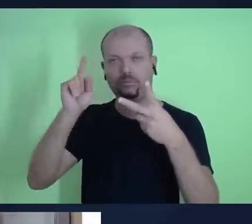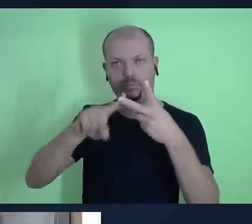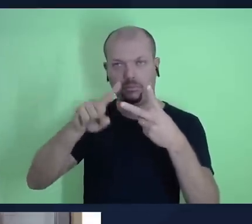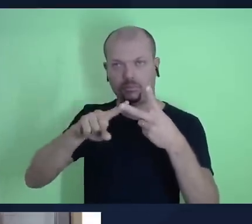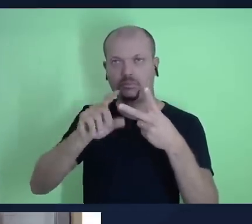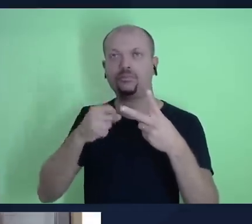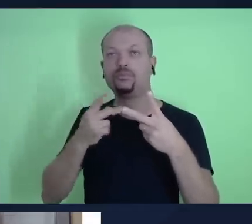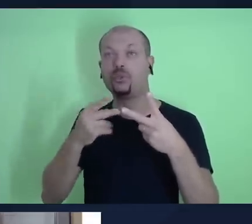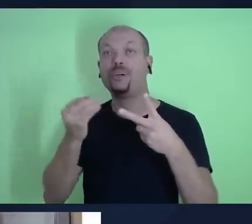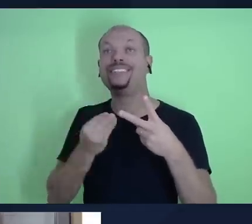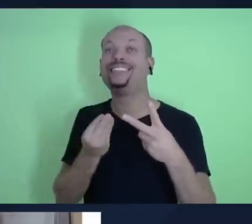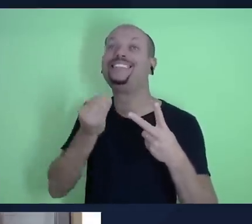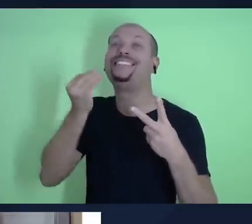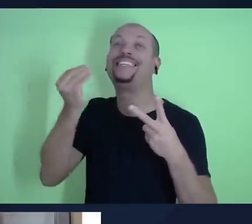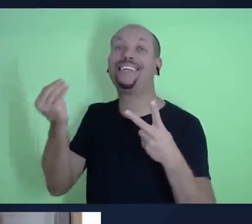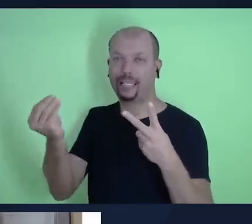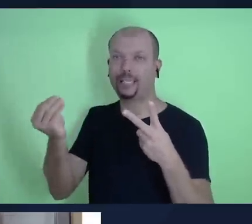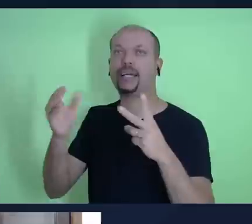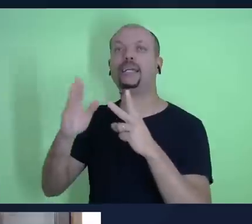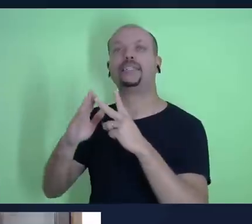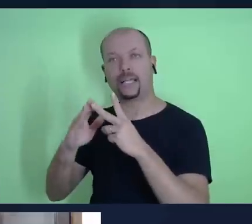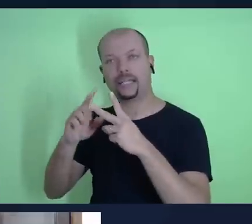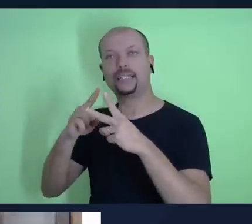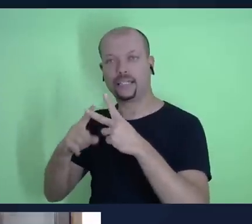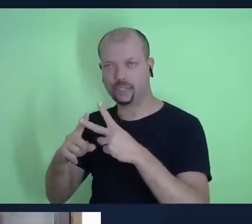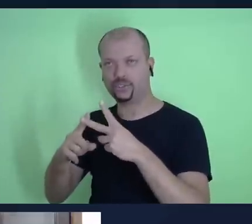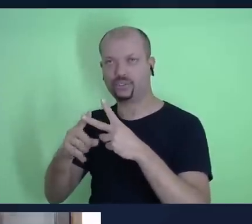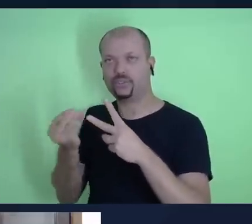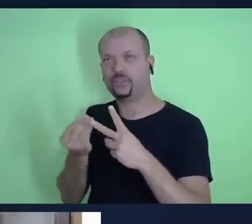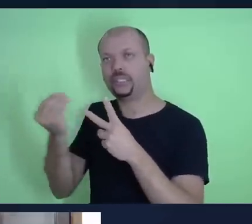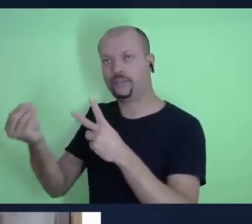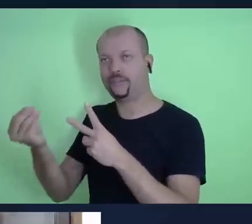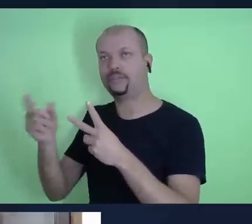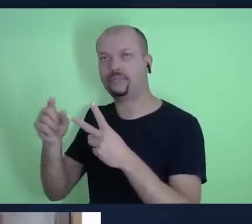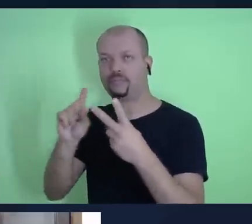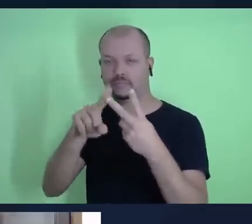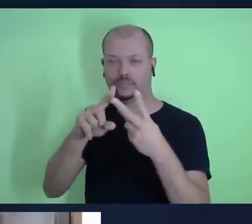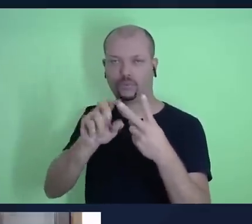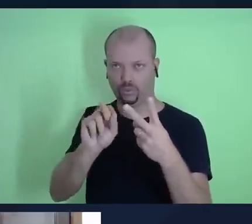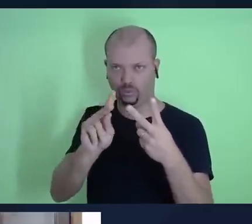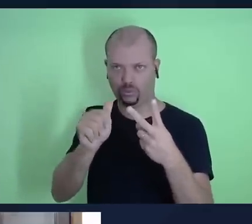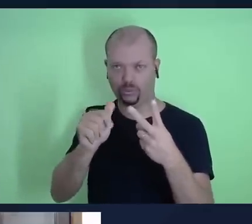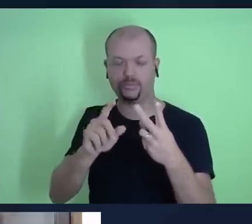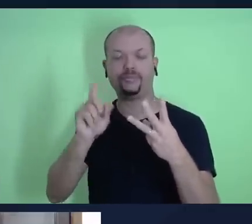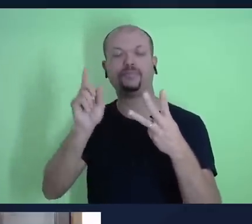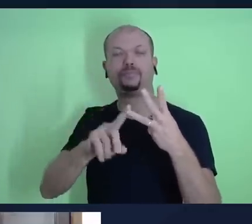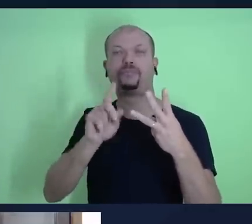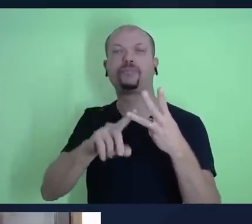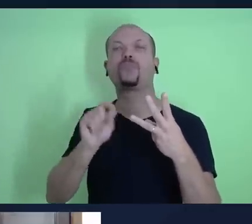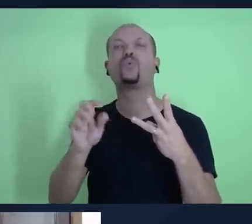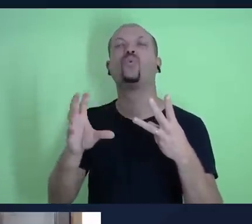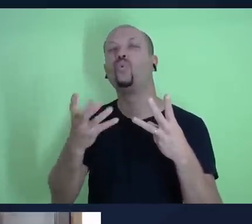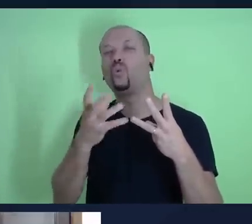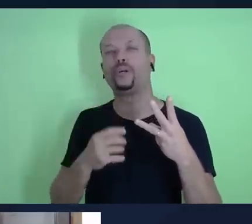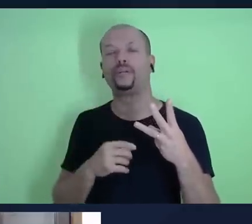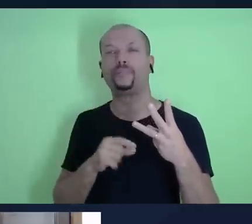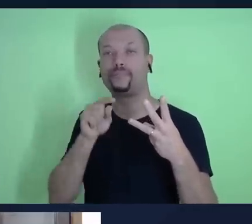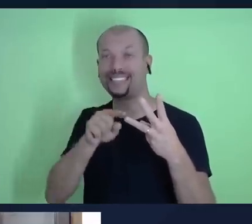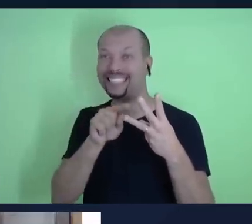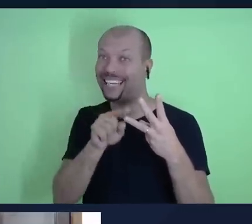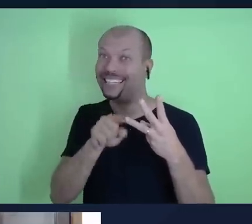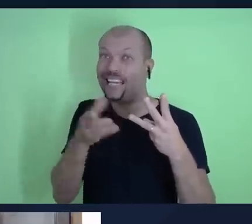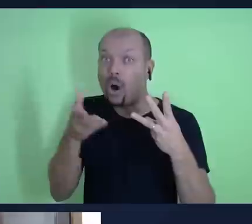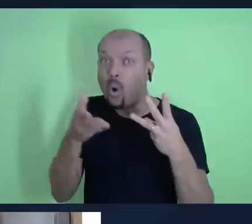entrega na casa de Deus a gente entrega no templo ok terceiro princípio que esse a gente tira agora